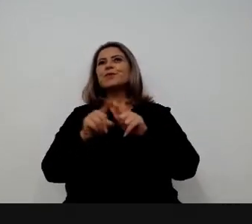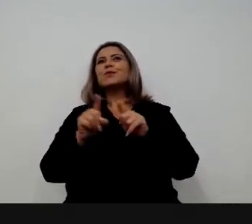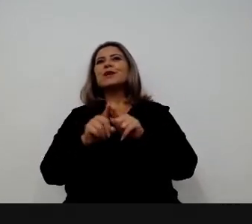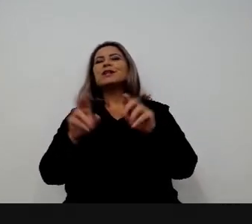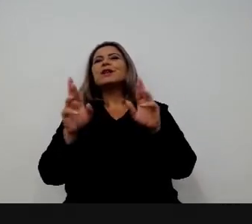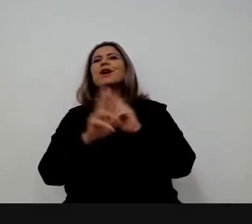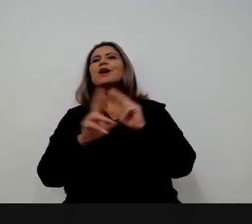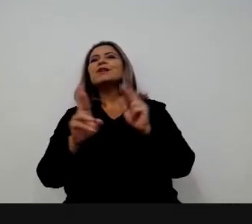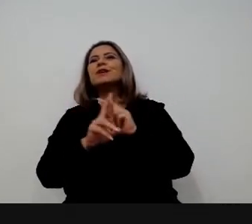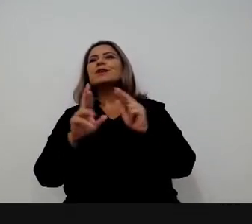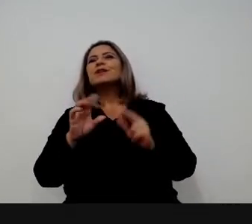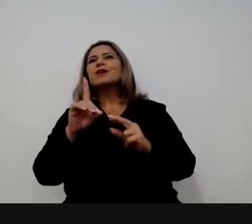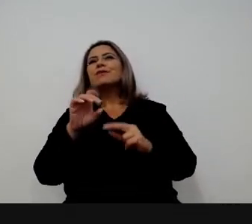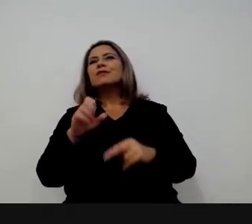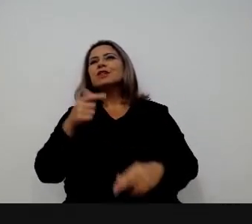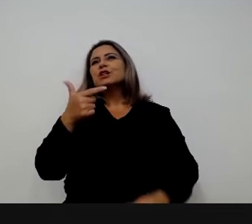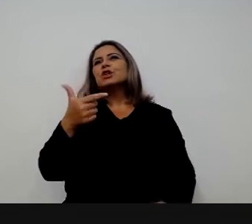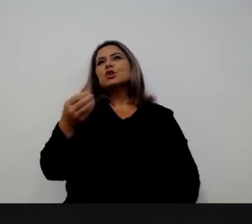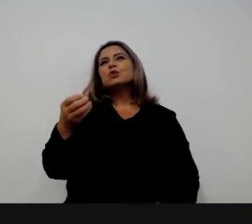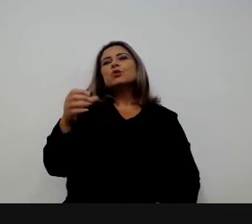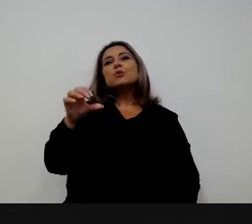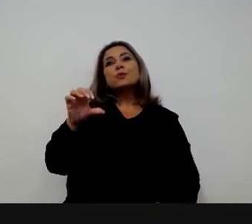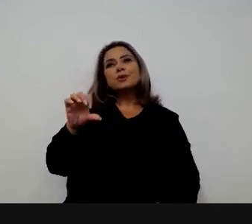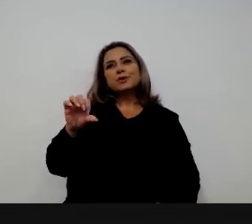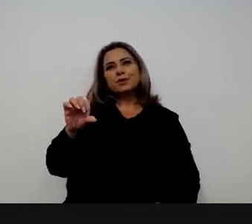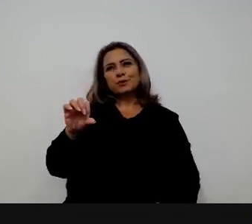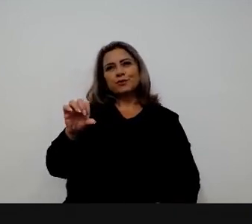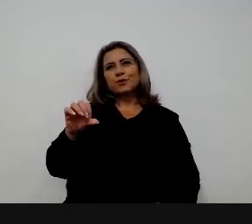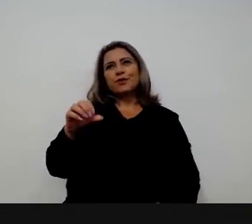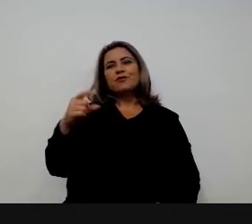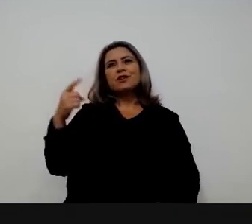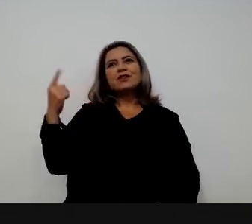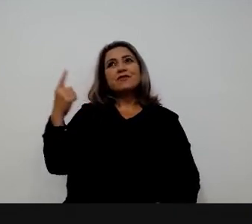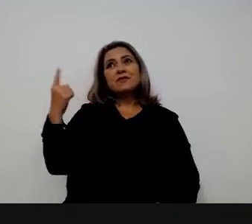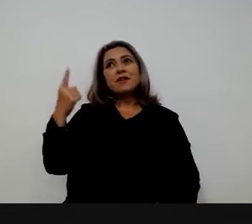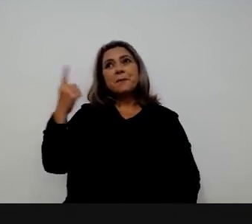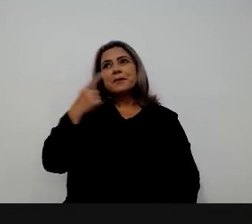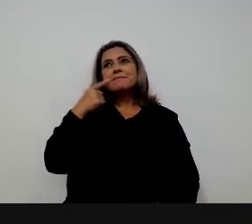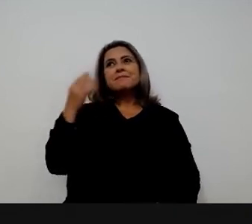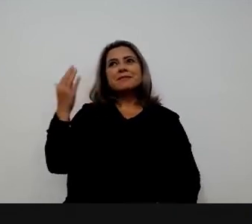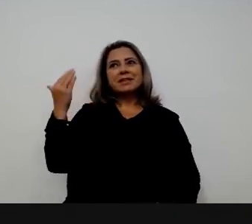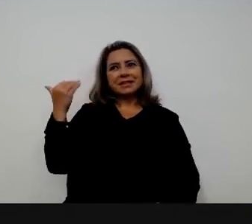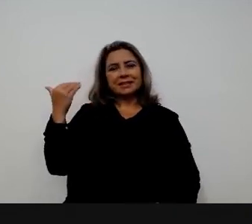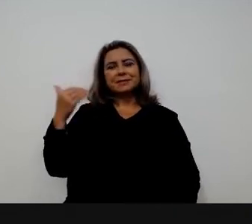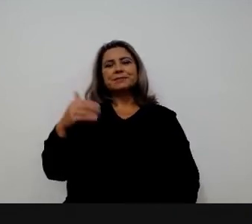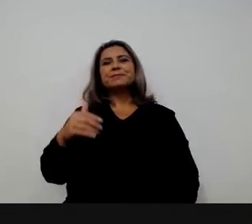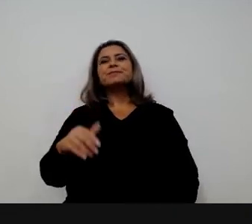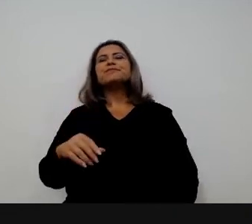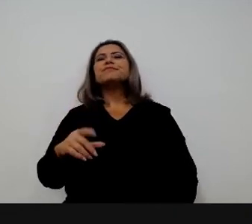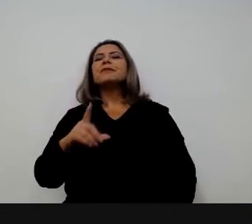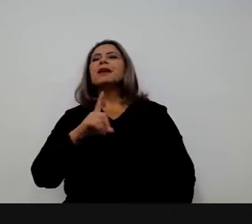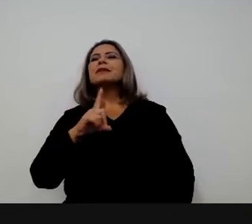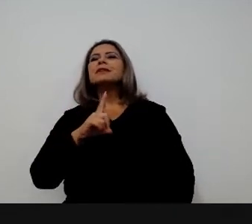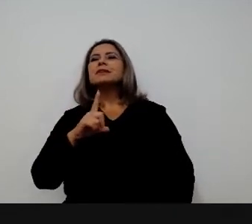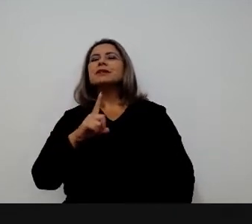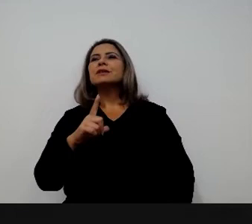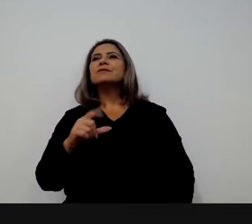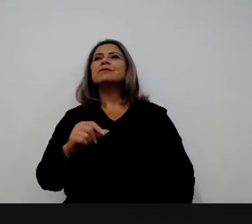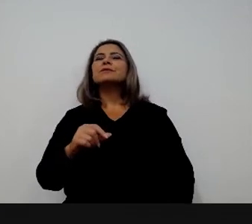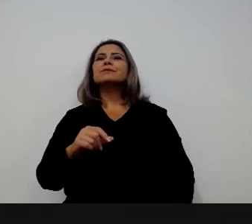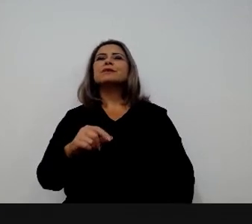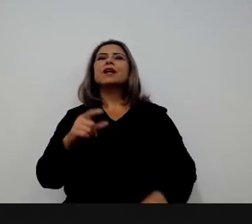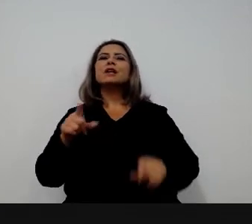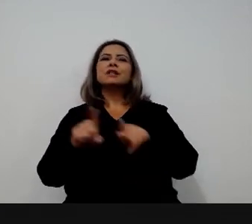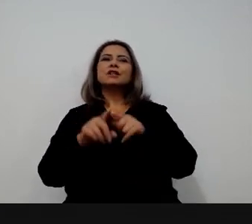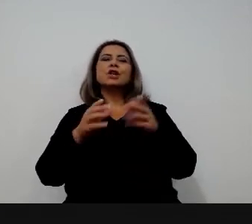naquela rede de escolas de governo do OCDE em 2019 quando a gente foi a minha primeira participação foi em Seul e tinham os países do